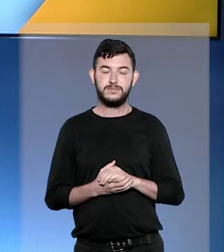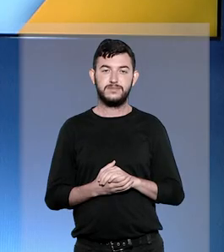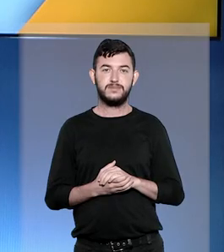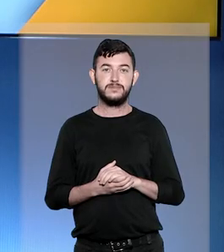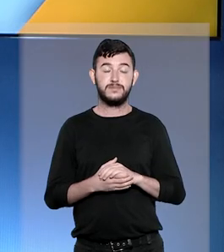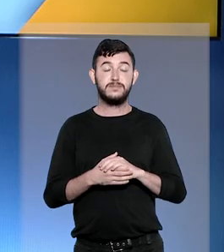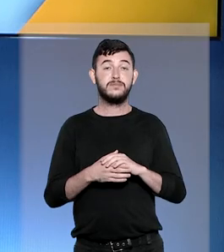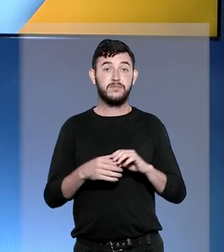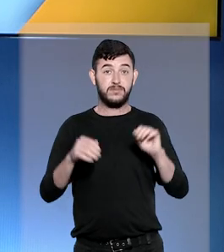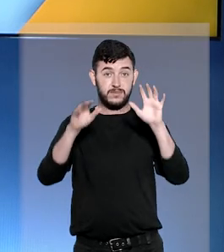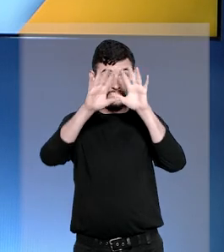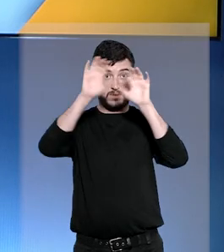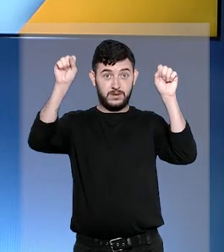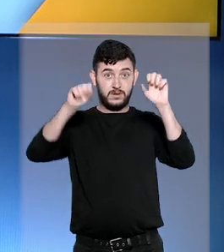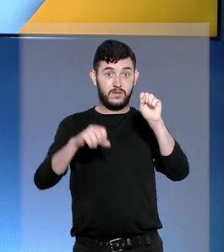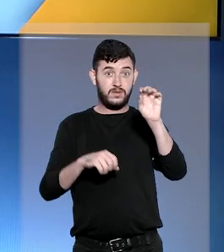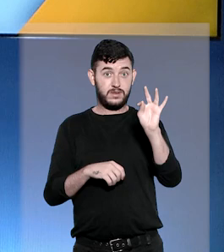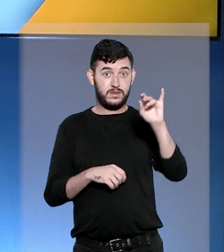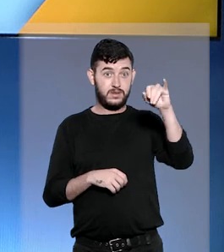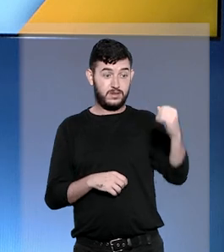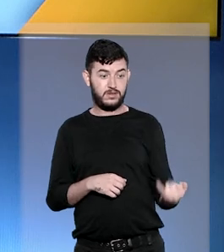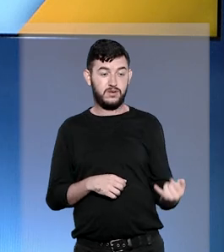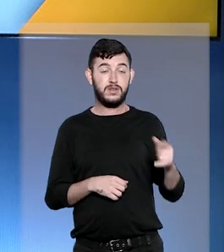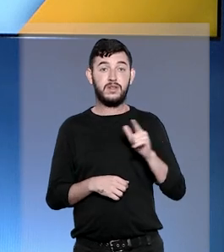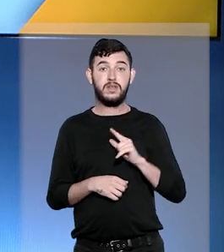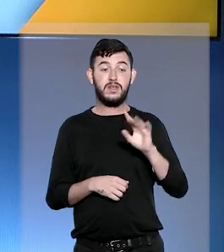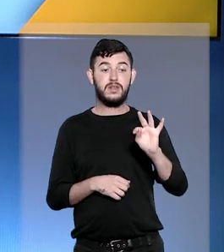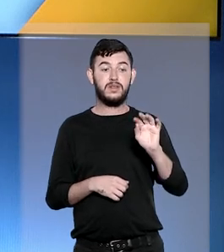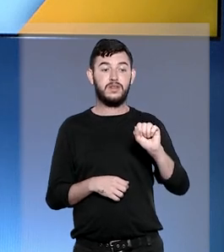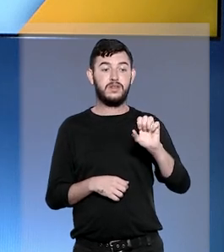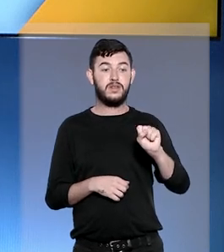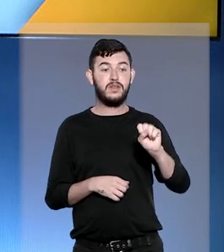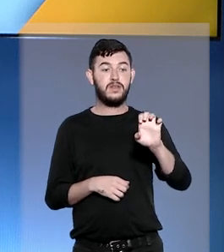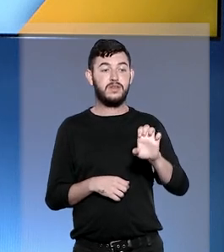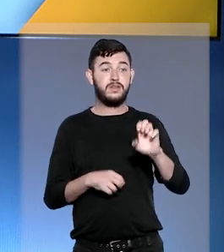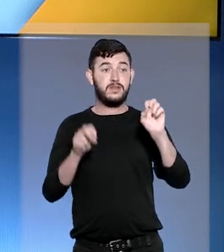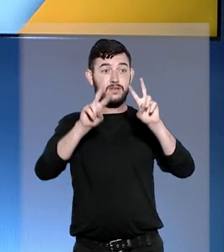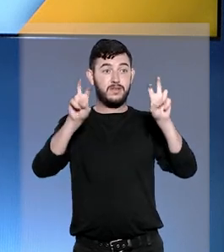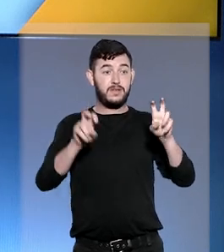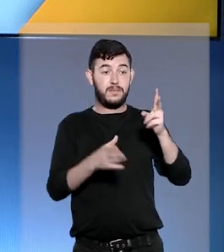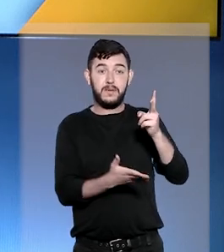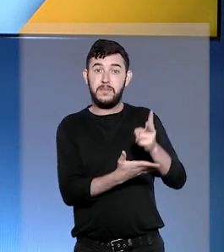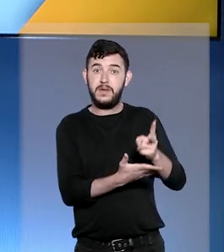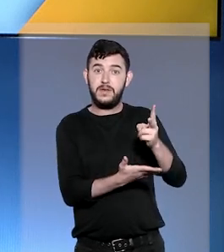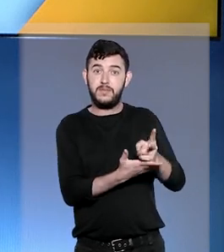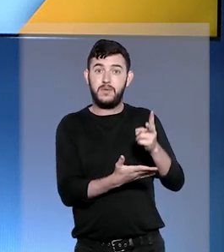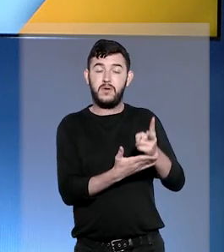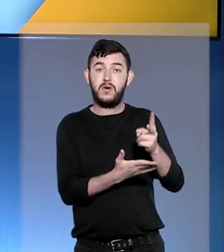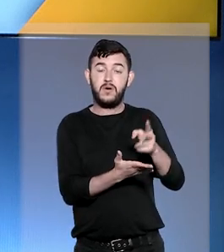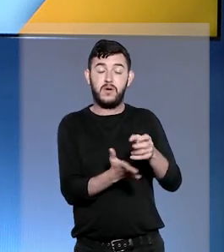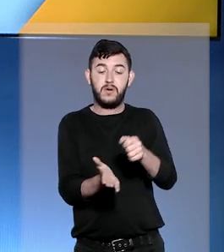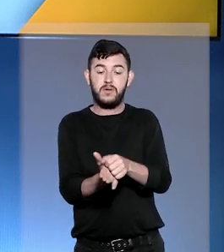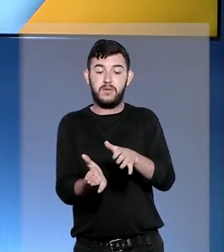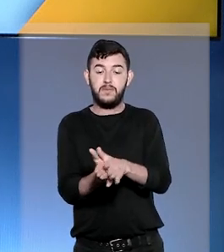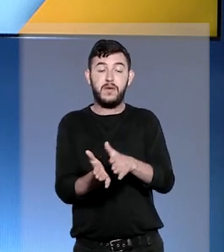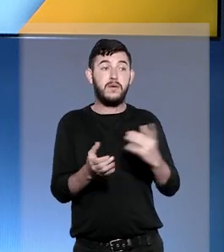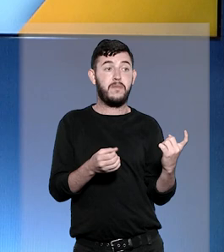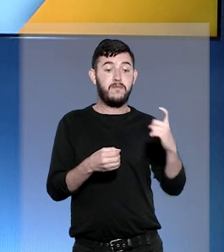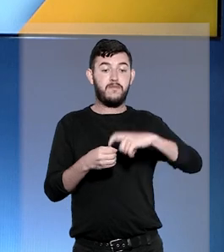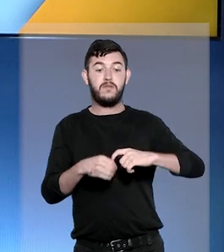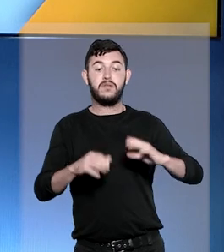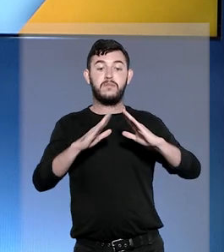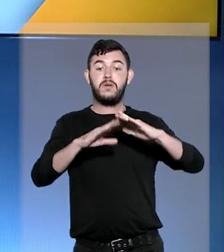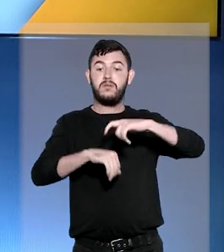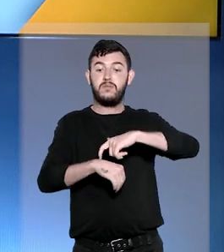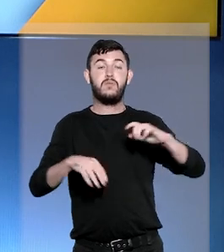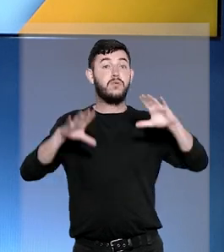O Superior Tribunal de Justiça fixou teses repetitivas sobre a detração de pena em razão de recolhimento